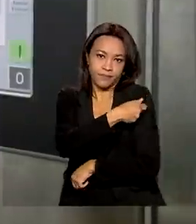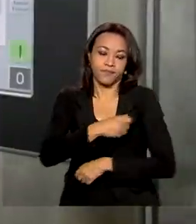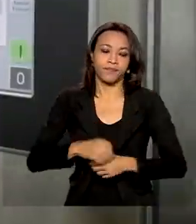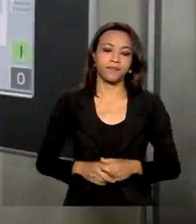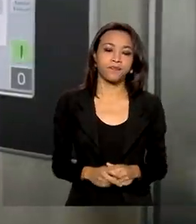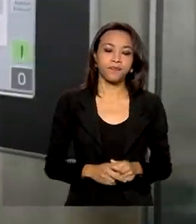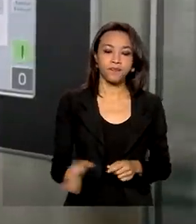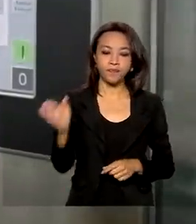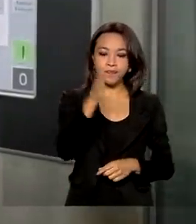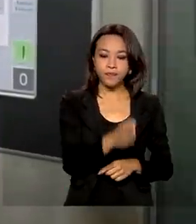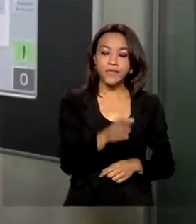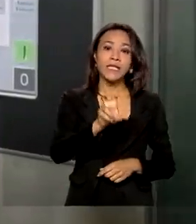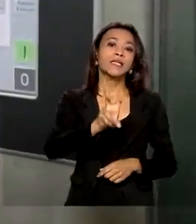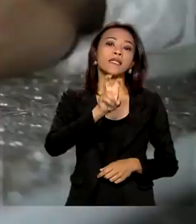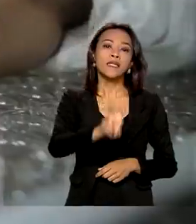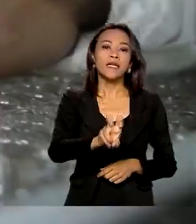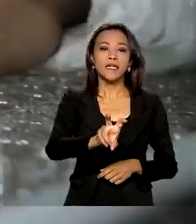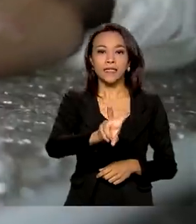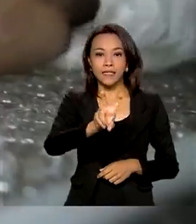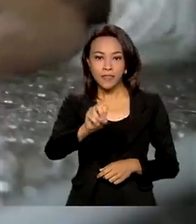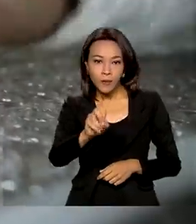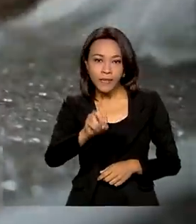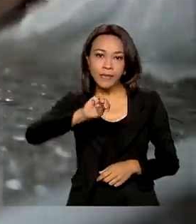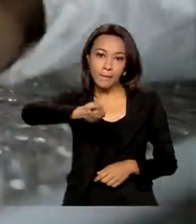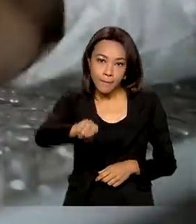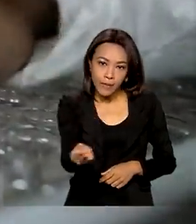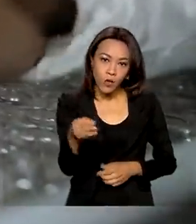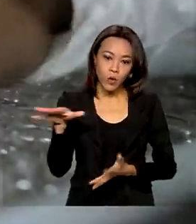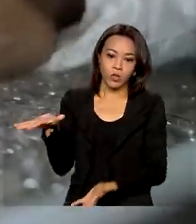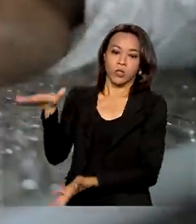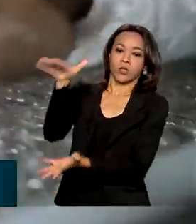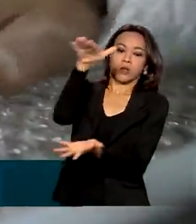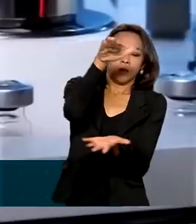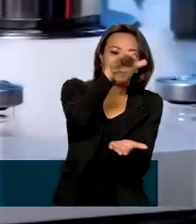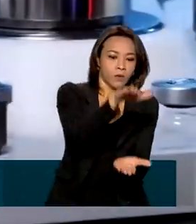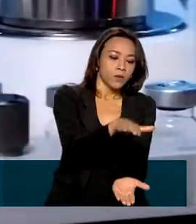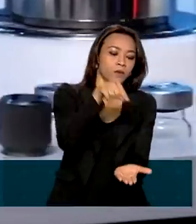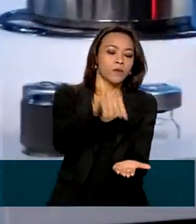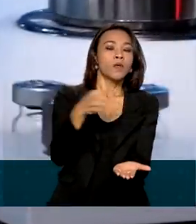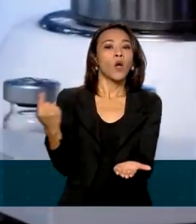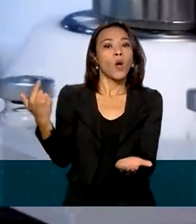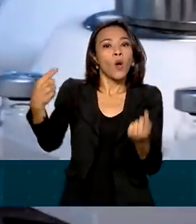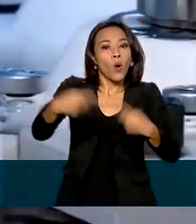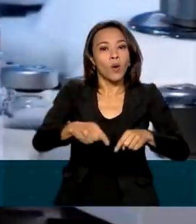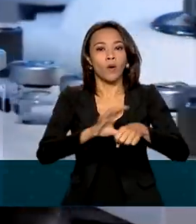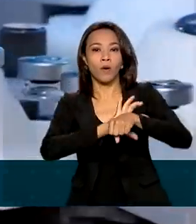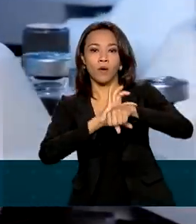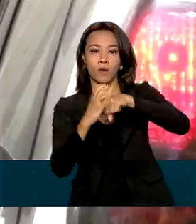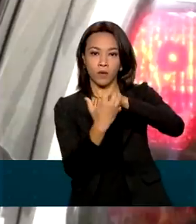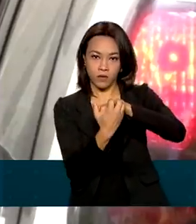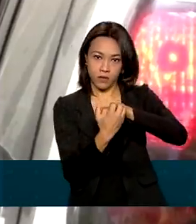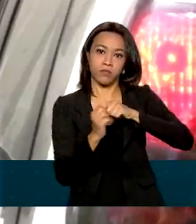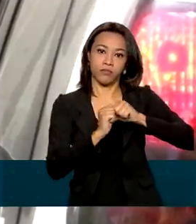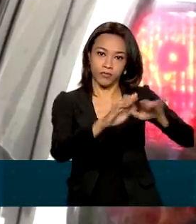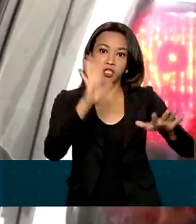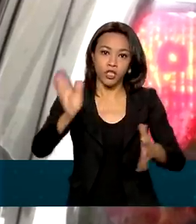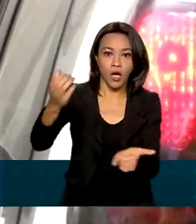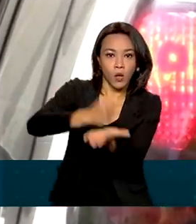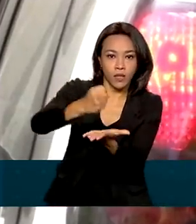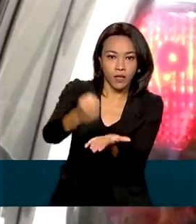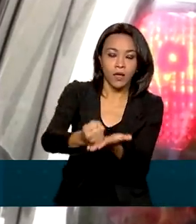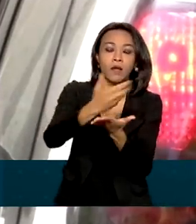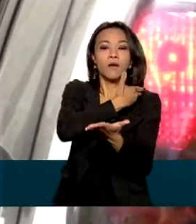Com mais de 550 milhões de doses de vacinas contra a Covid-19 contratadas, o governo